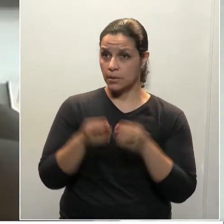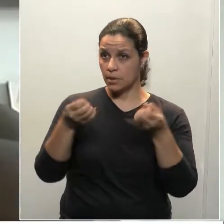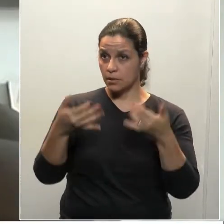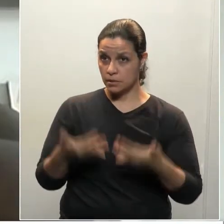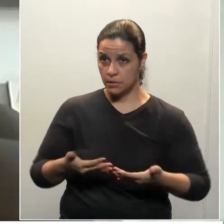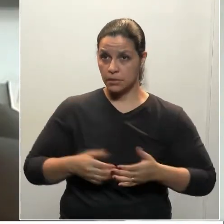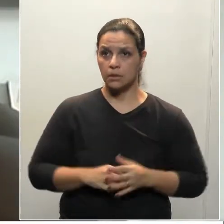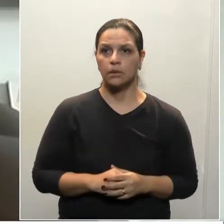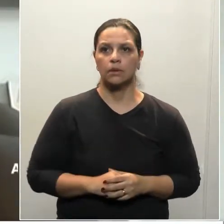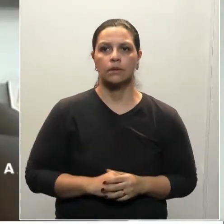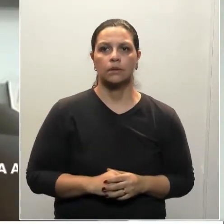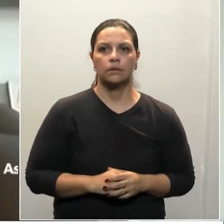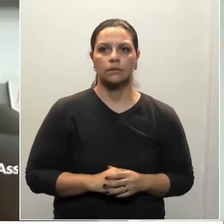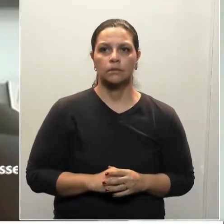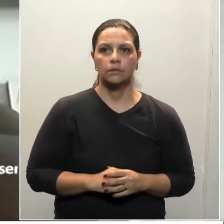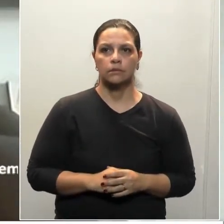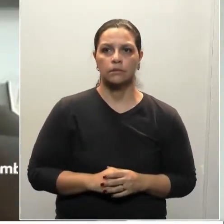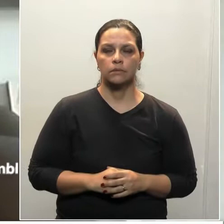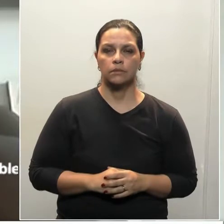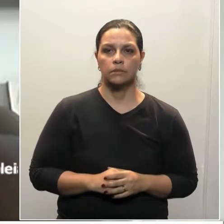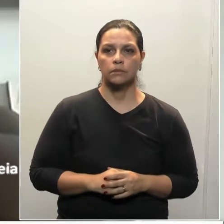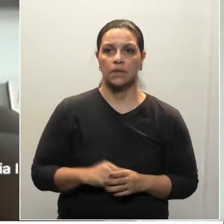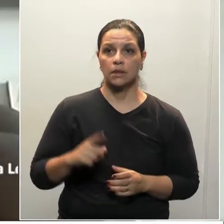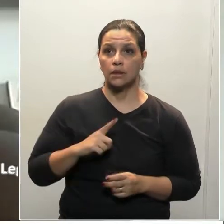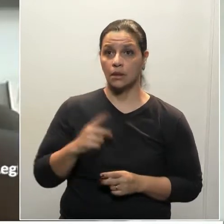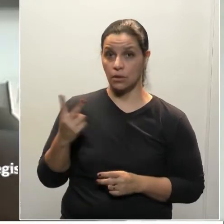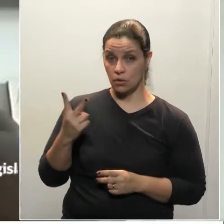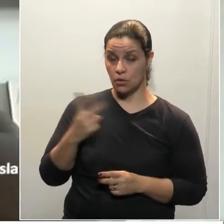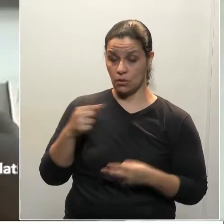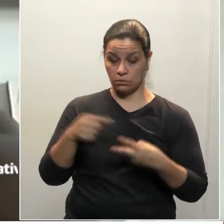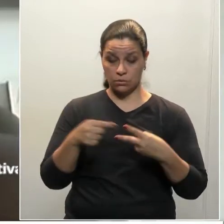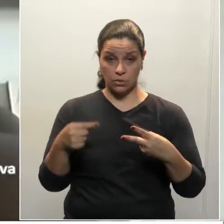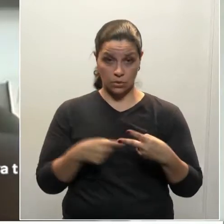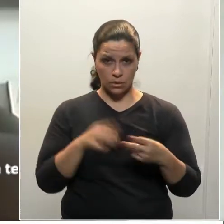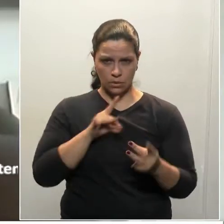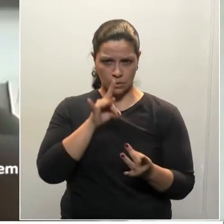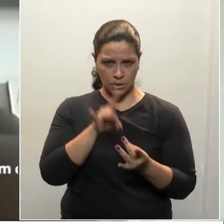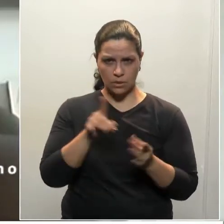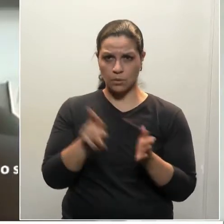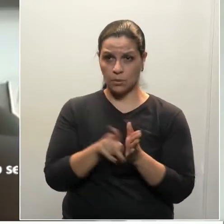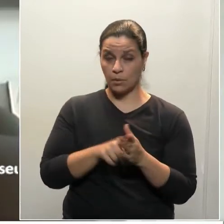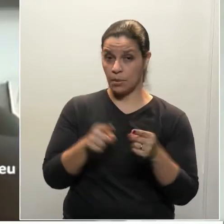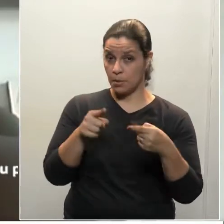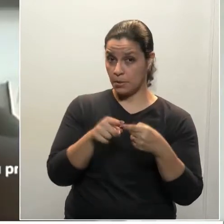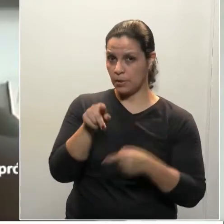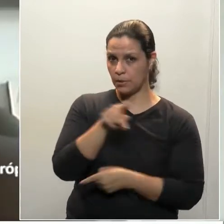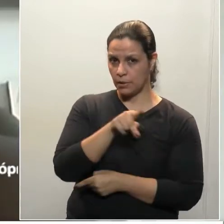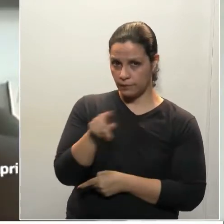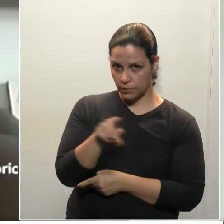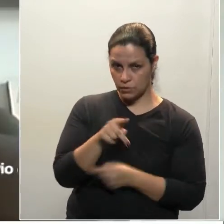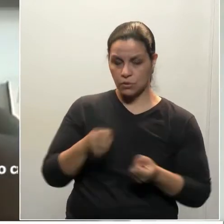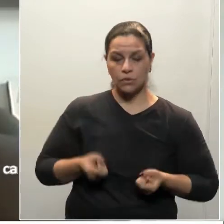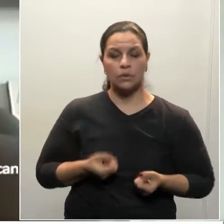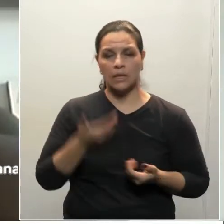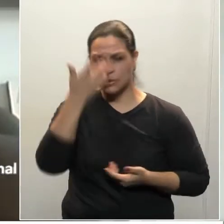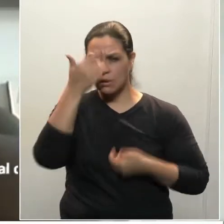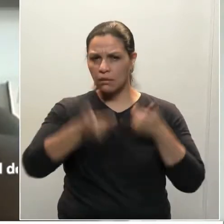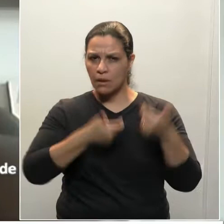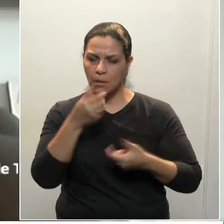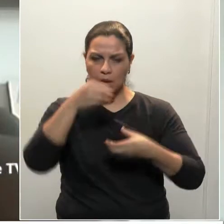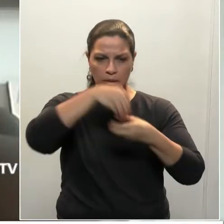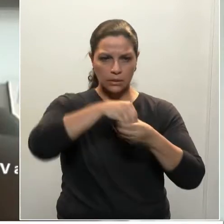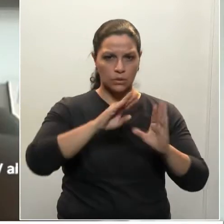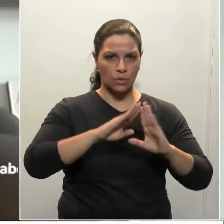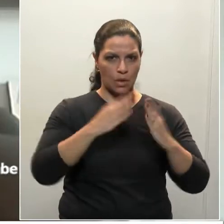fazer. A primeira com relação aos servidores públicos, especificamente, primeiro no caso dos professores e funcionários de escola, que em